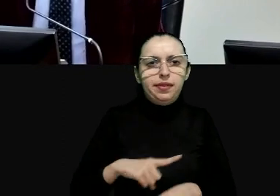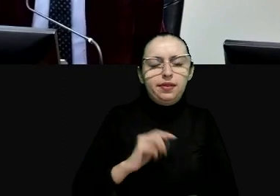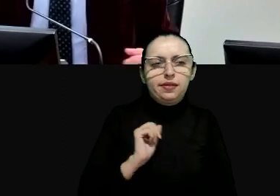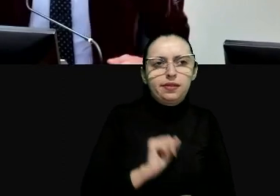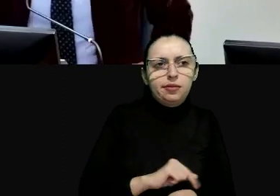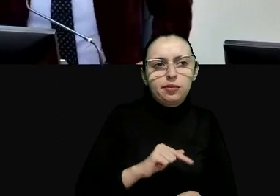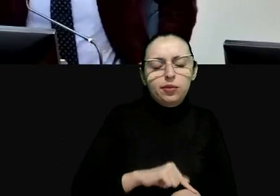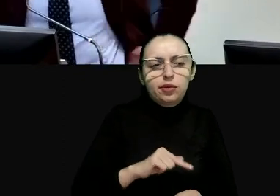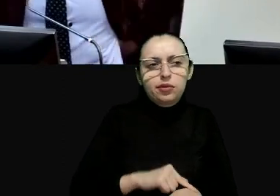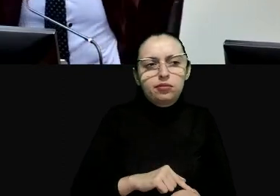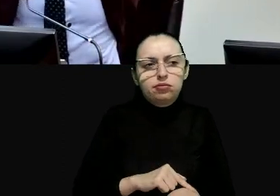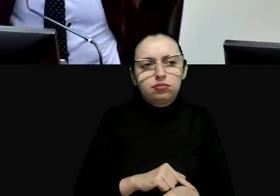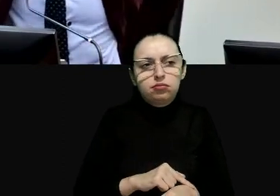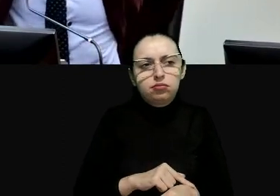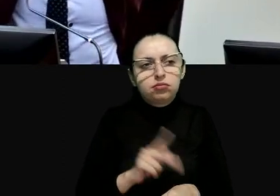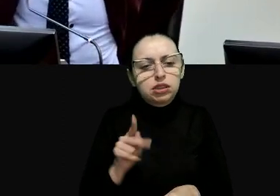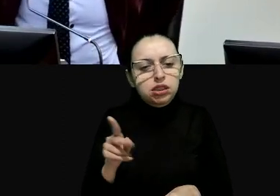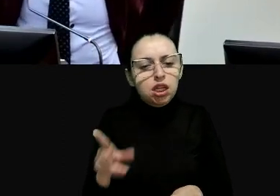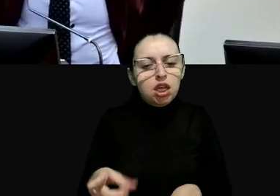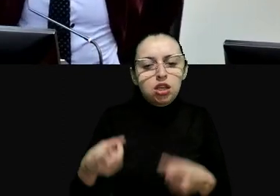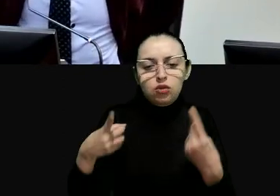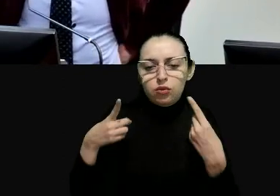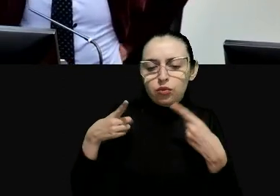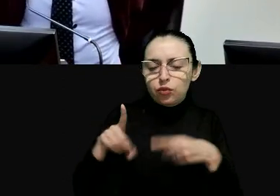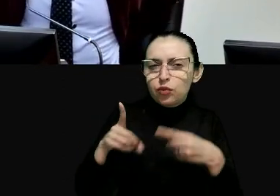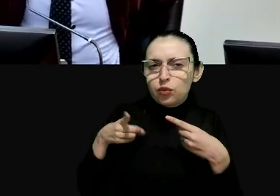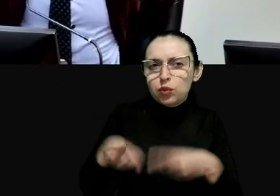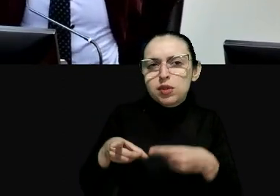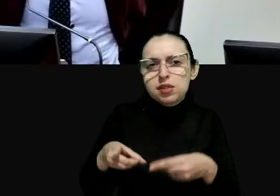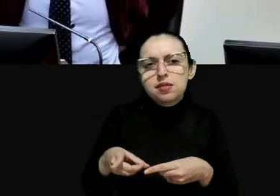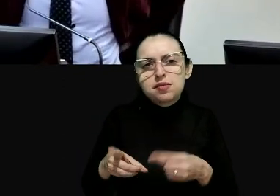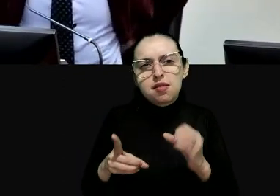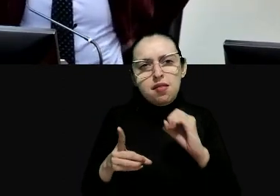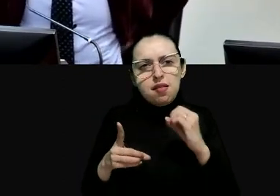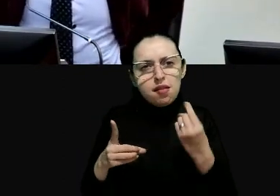han enviado pessoas a